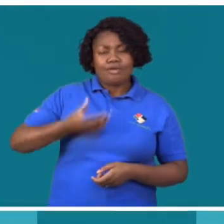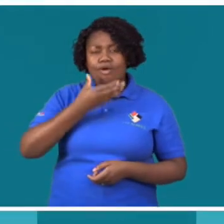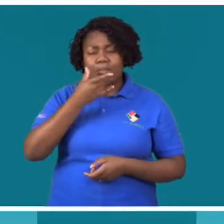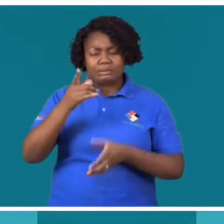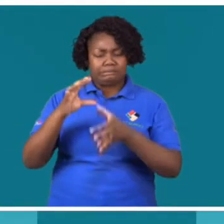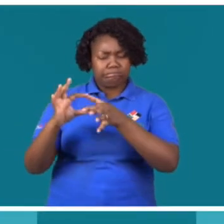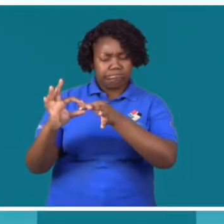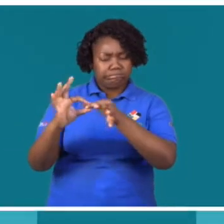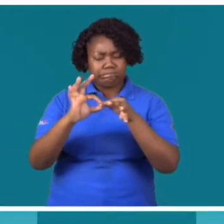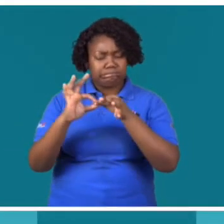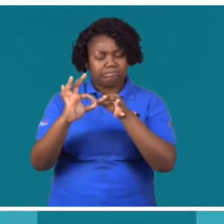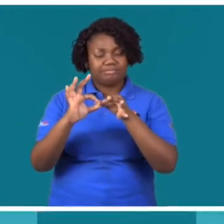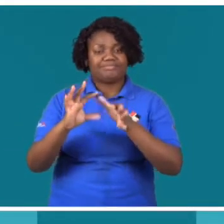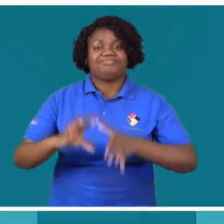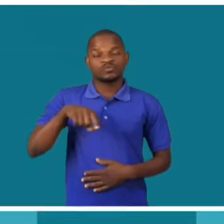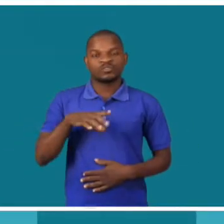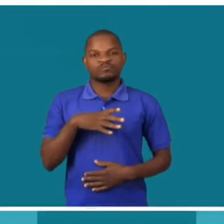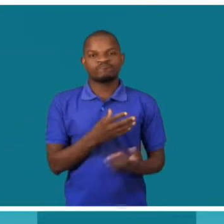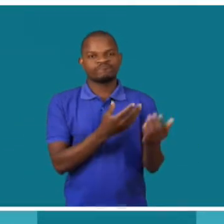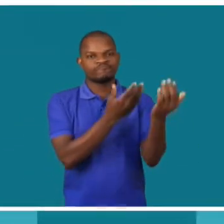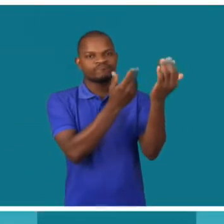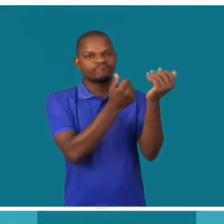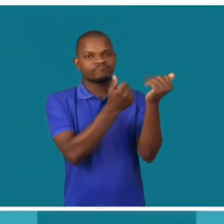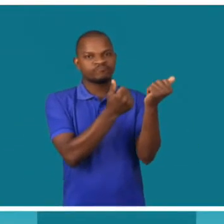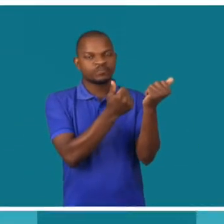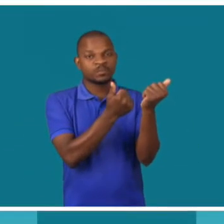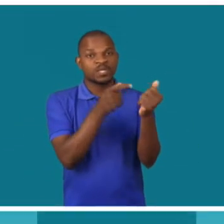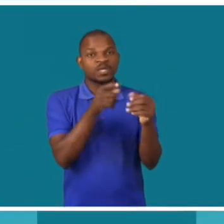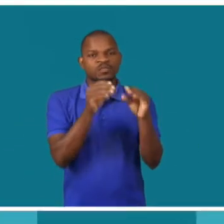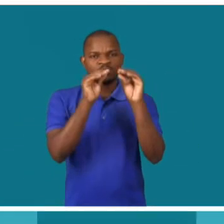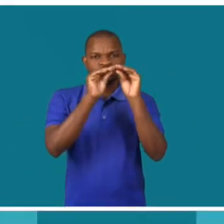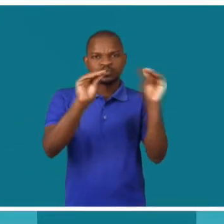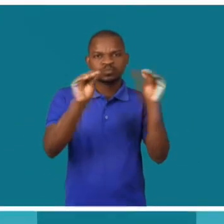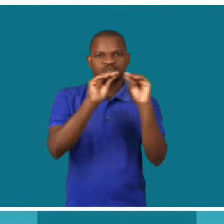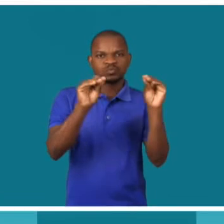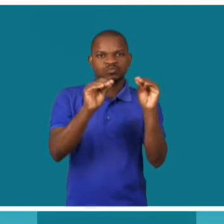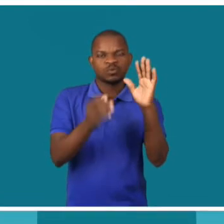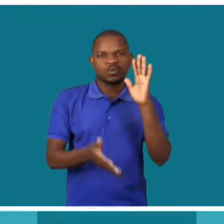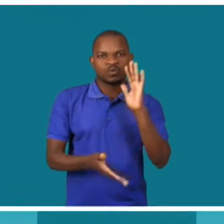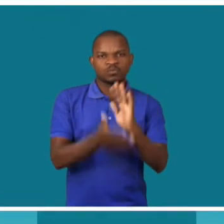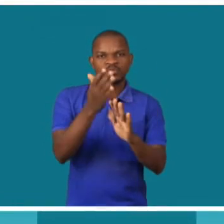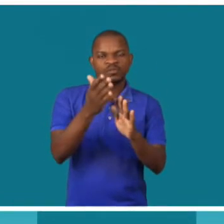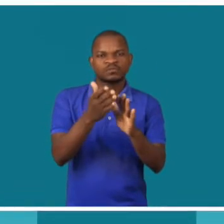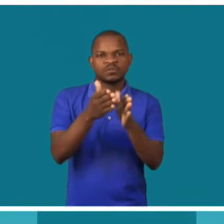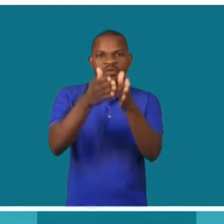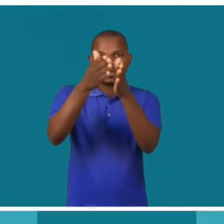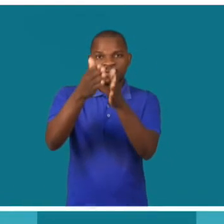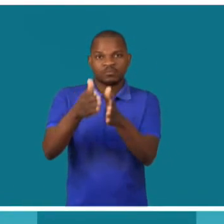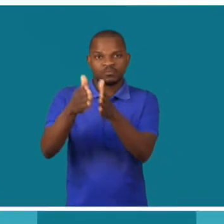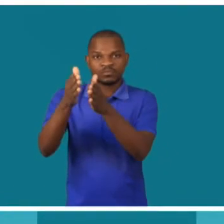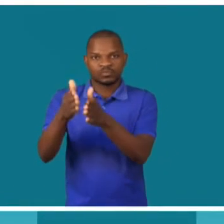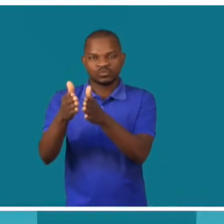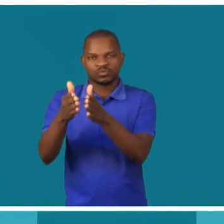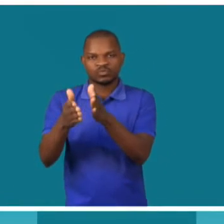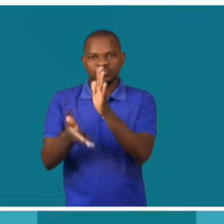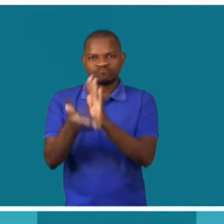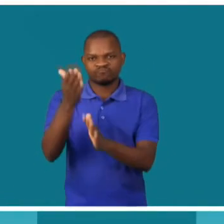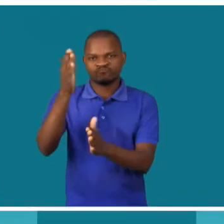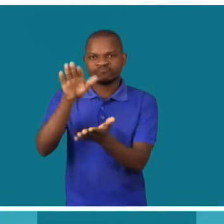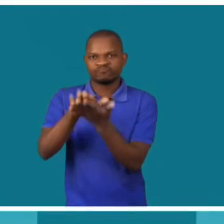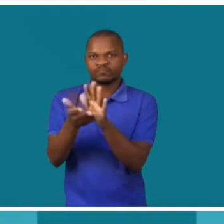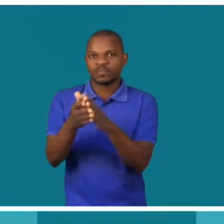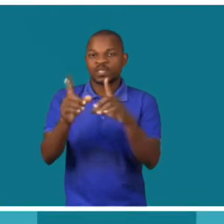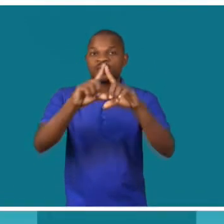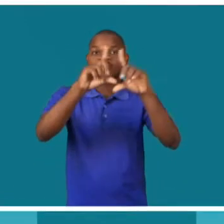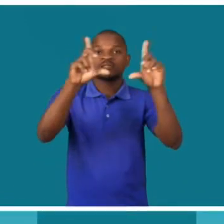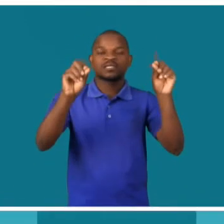com o gênero. Nós esperamos que esta formação estimule o aparecimento